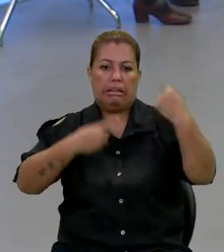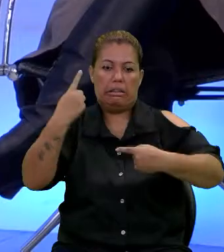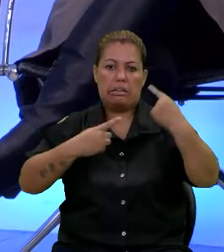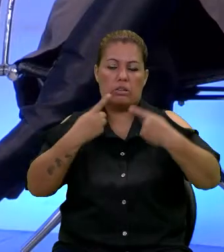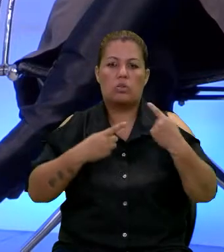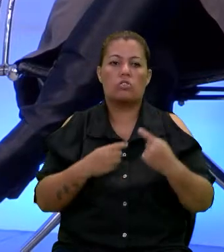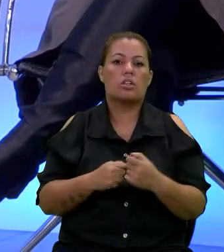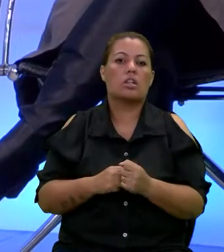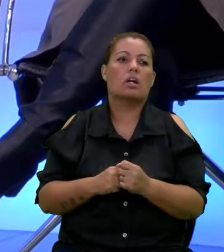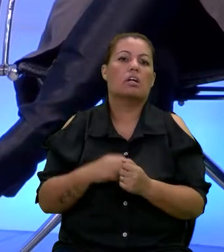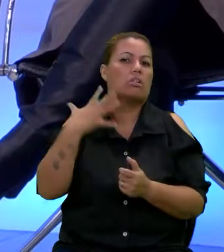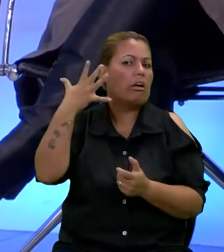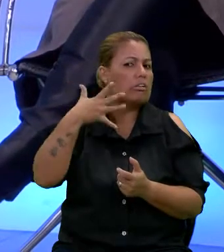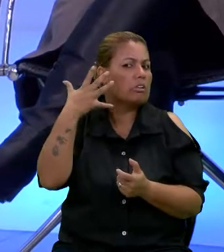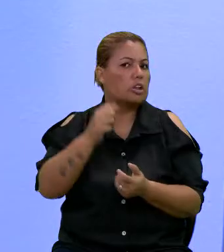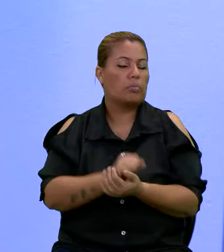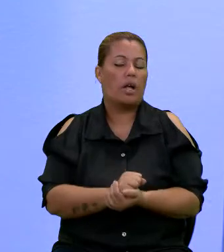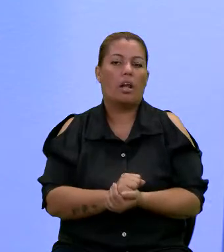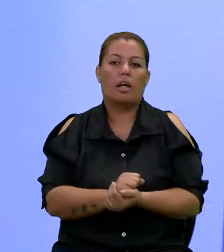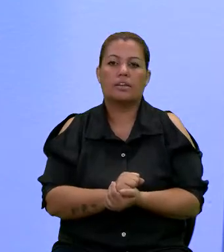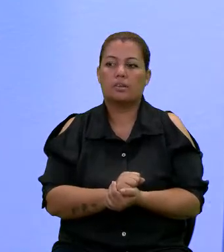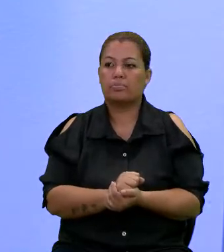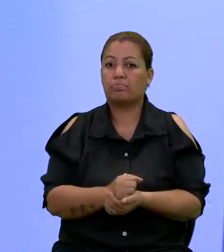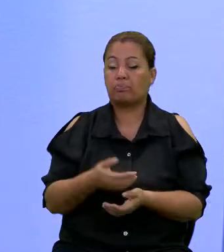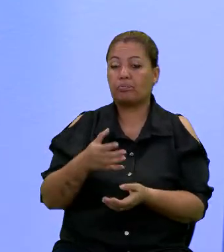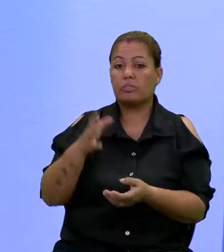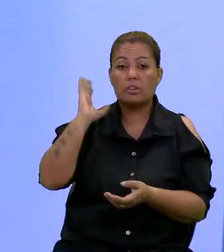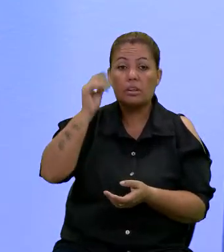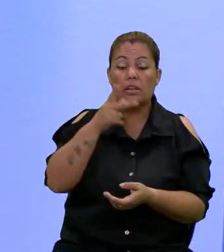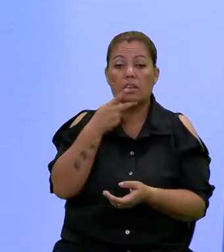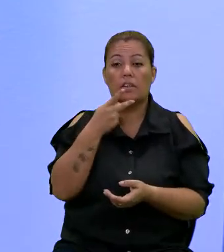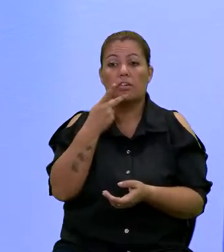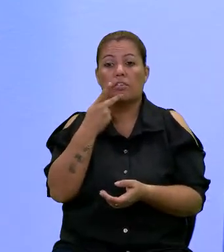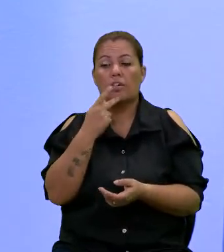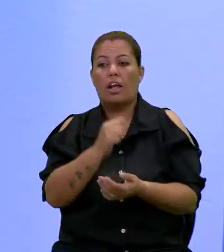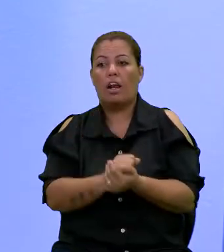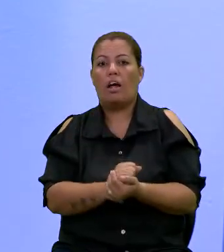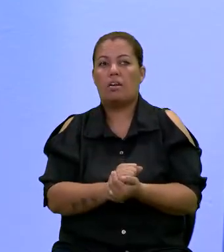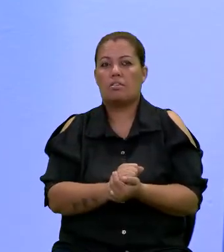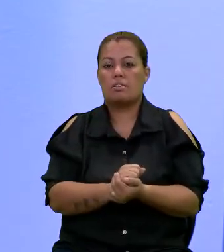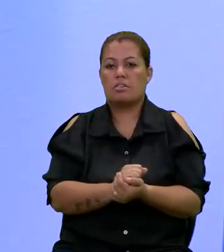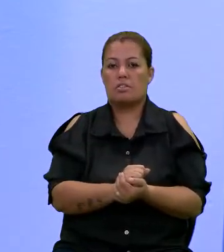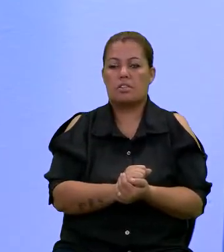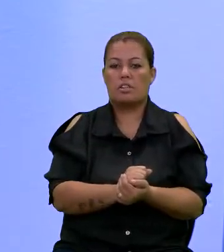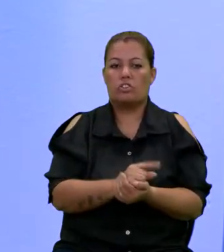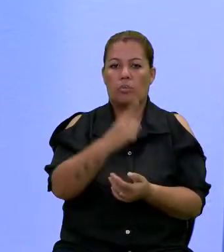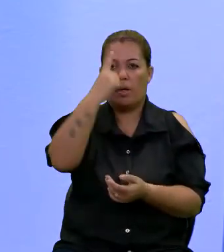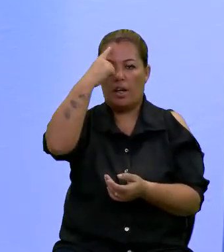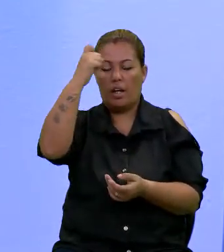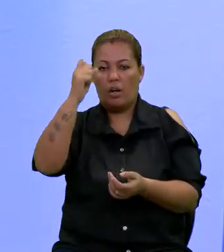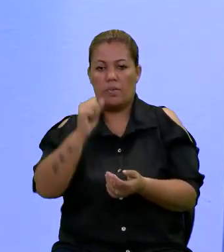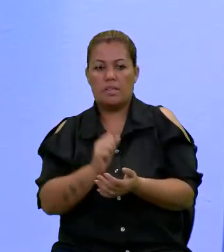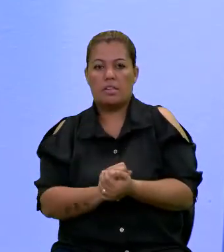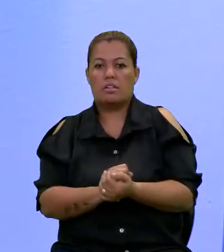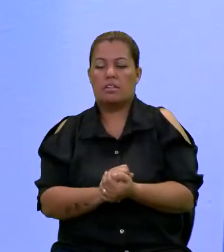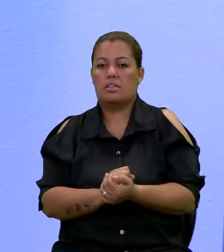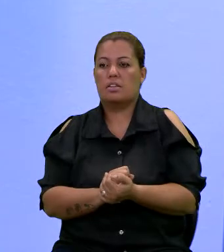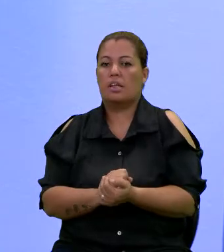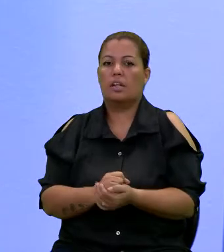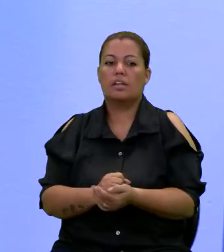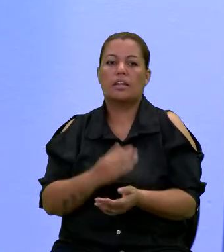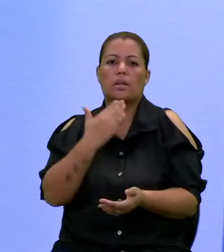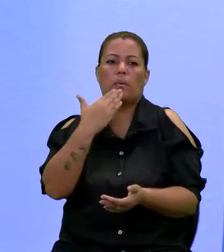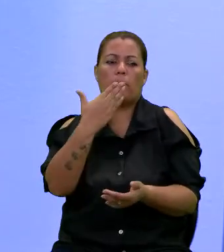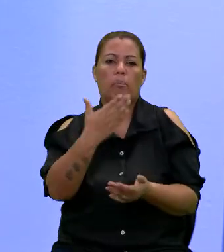nossa audiência pública. Tá certo. Cris, eu queria que você falasse, parece que você tinha algumas ideias que a comunidade surda